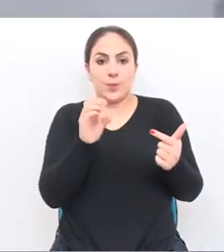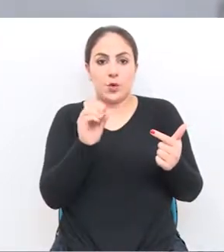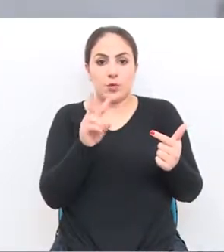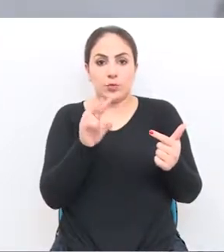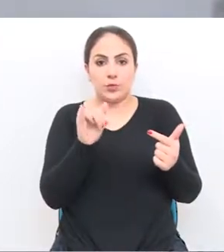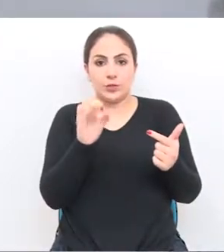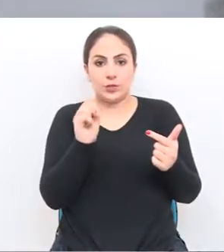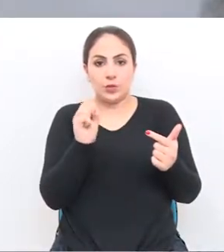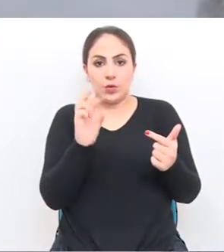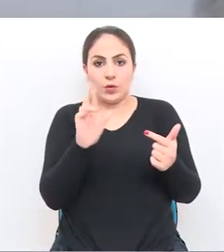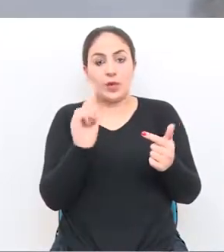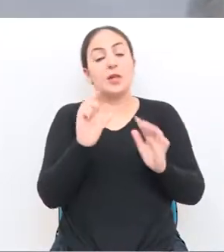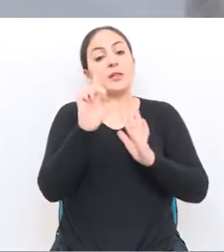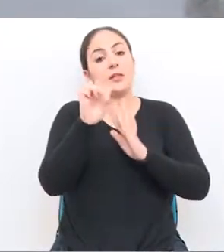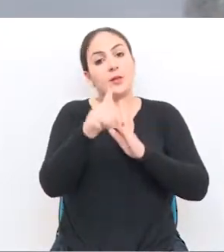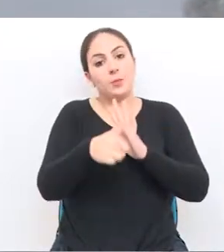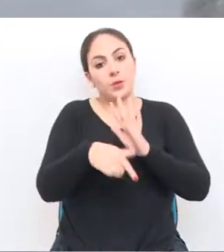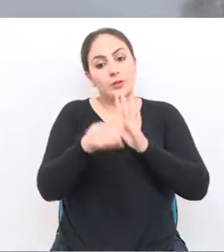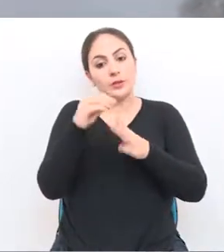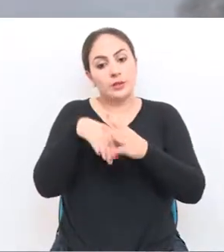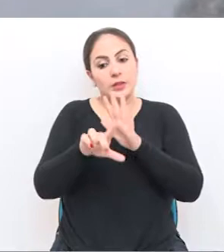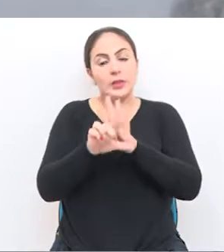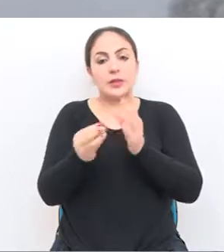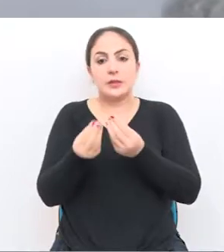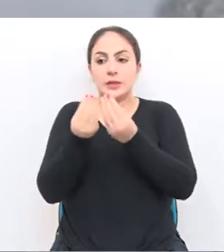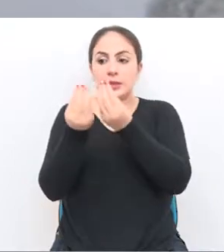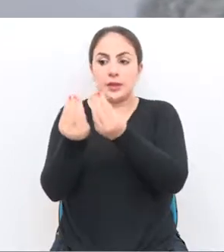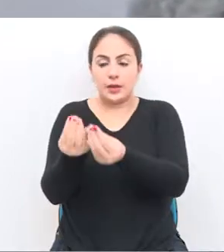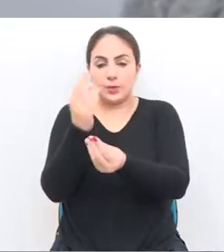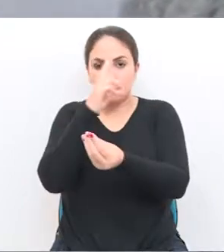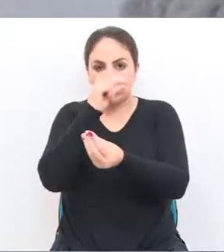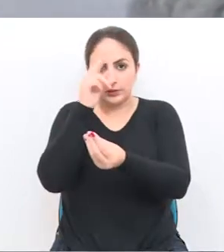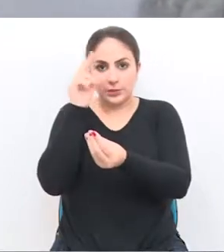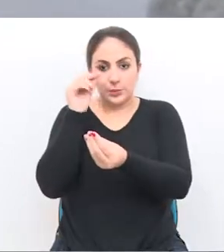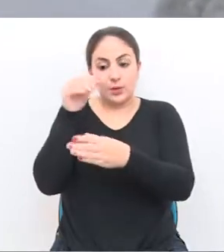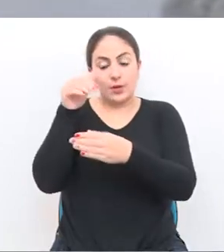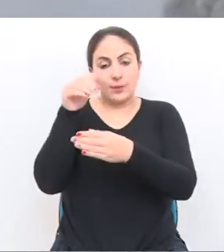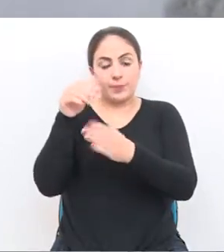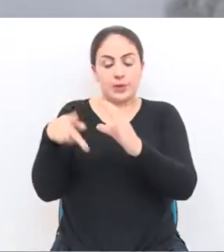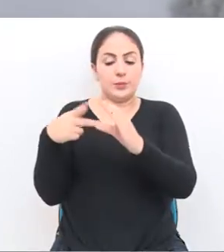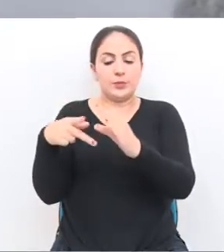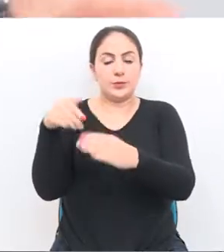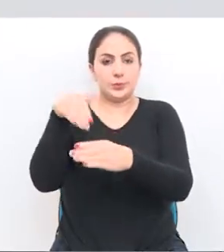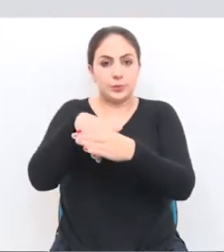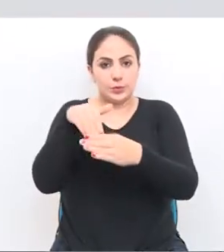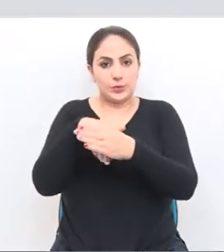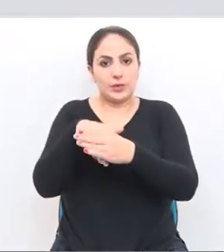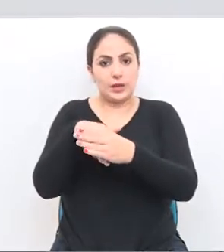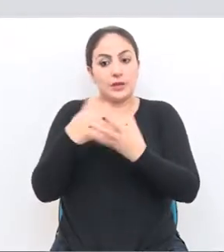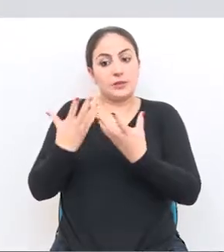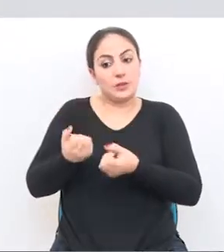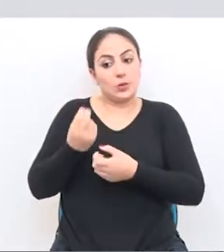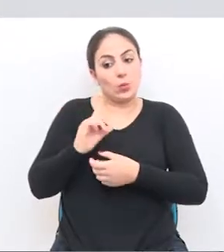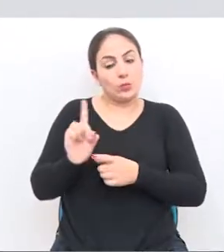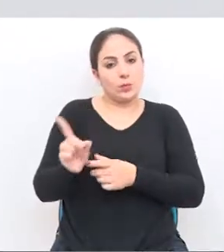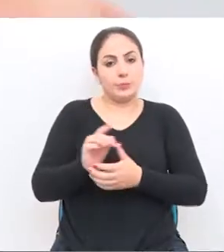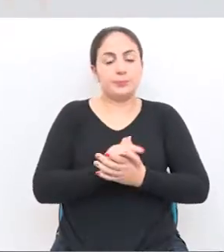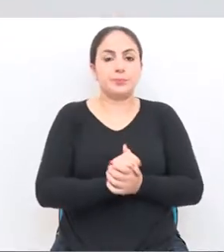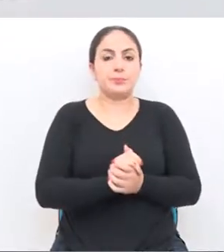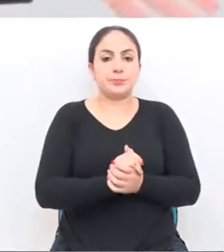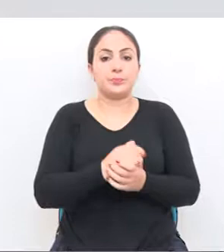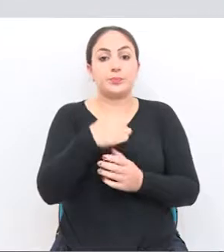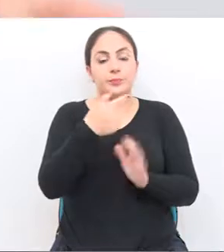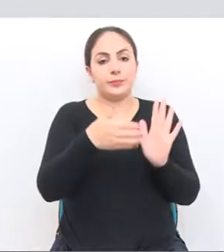logo depois, no prazo legal, enviar ao parlamento para votar a favor ou contra. A outra proposta em